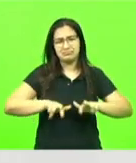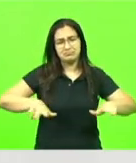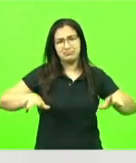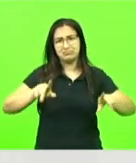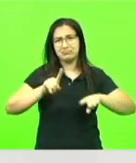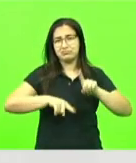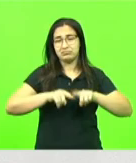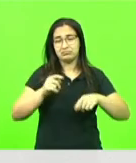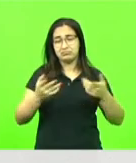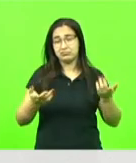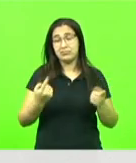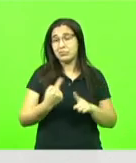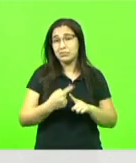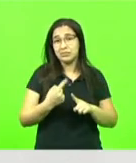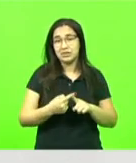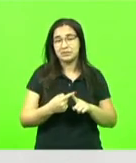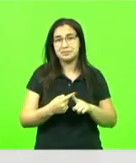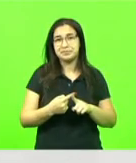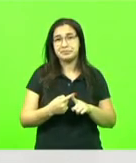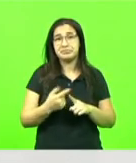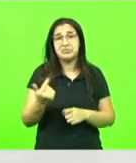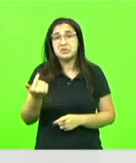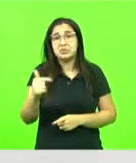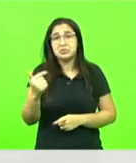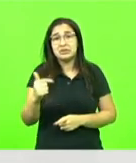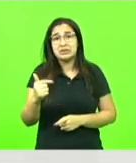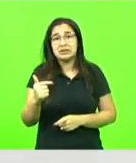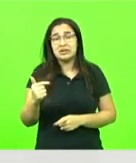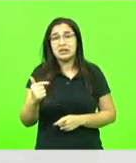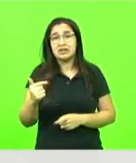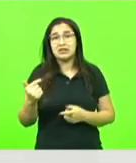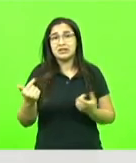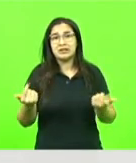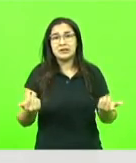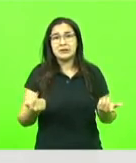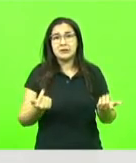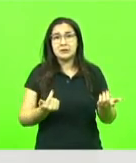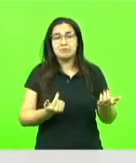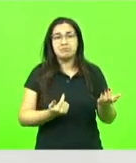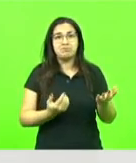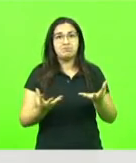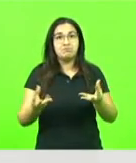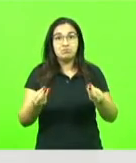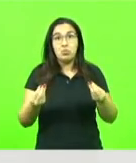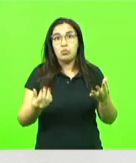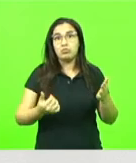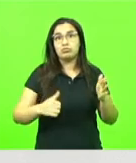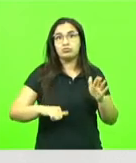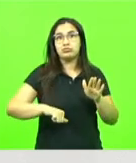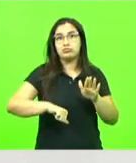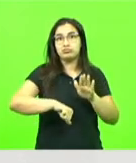dele. Por quê? Porque não existe aquele alto índice de criminalidade lá dentro